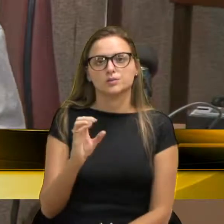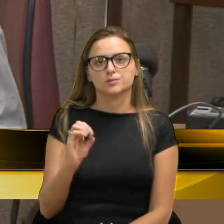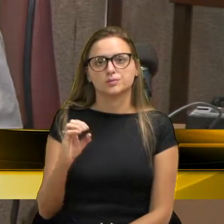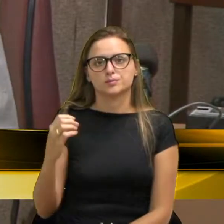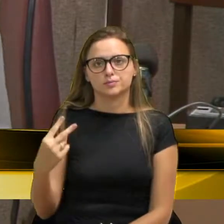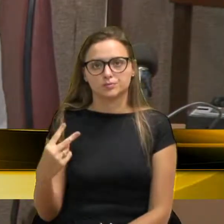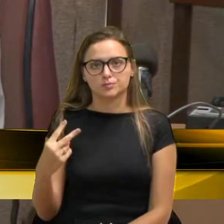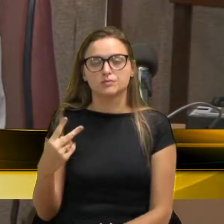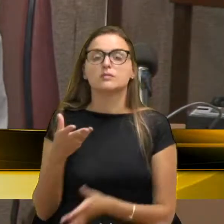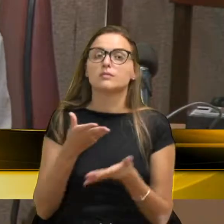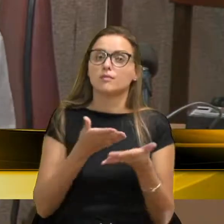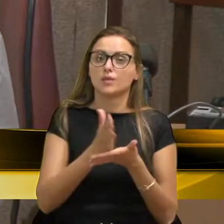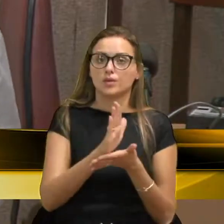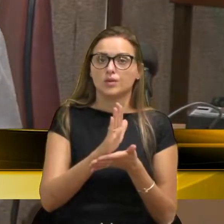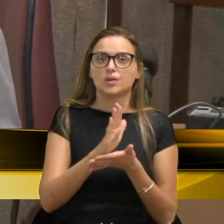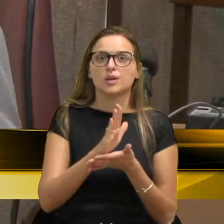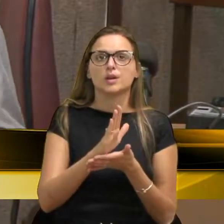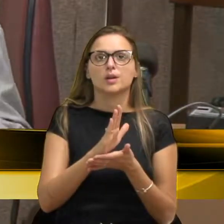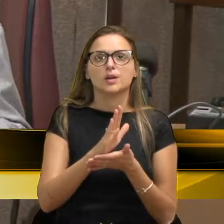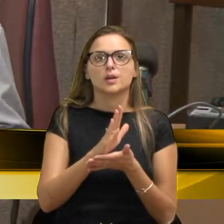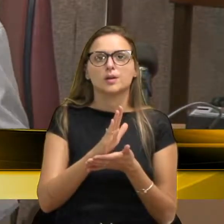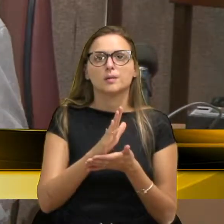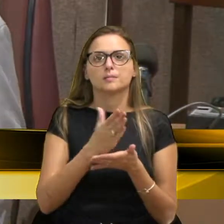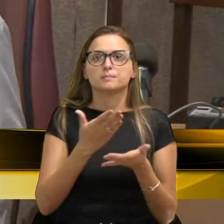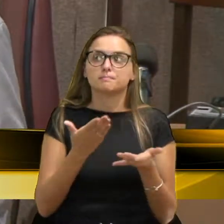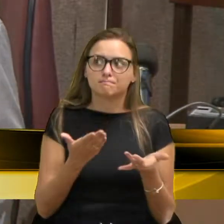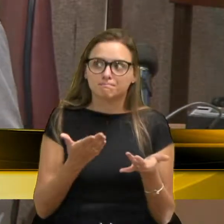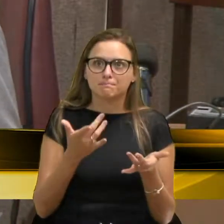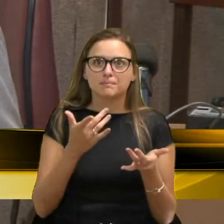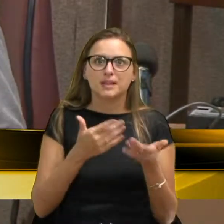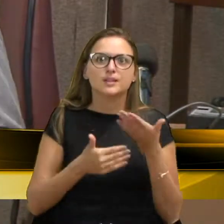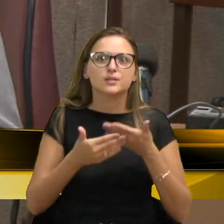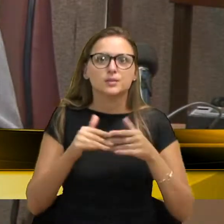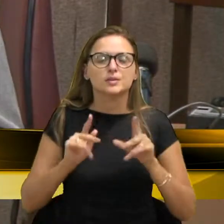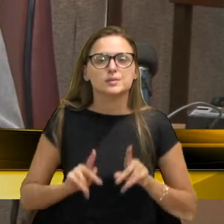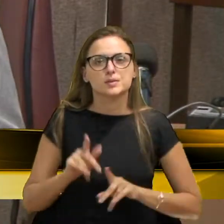foi exatamente para contemplar aquelas pessoas que mais precisavam.